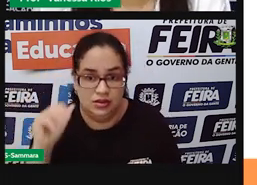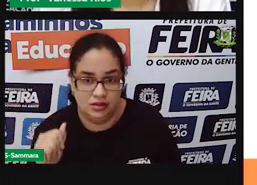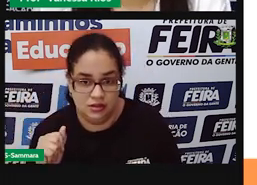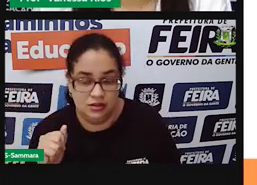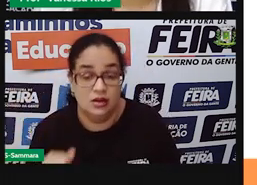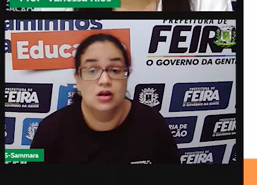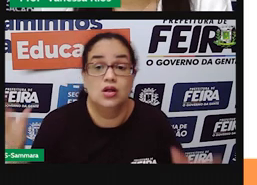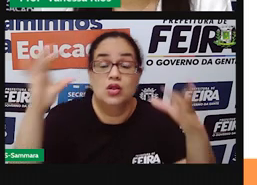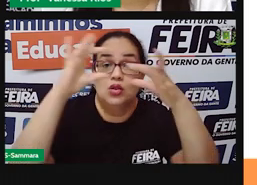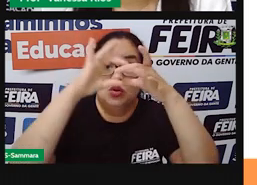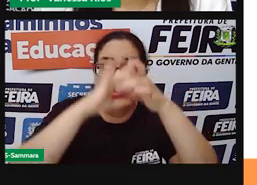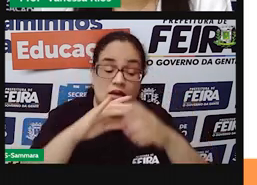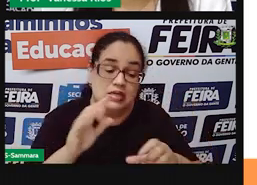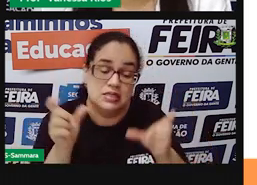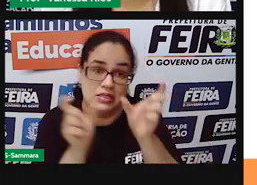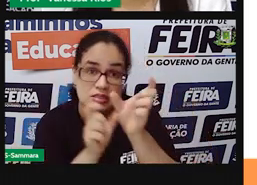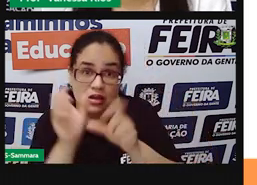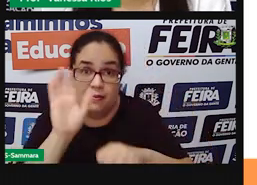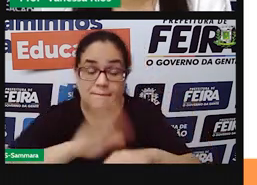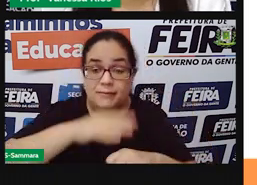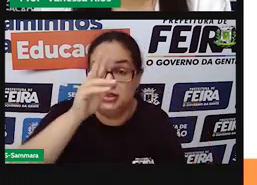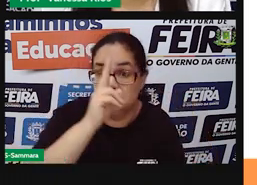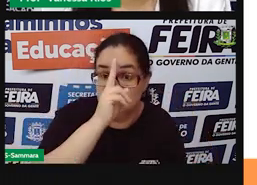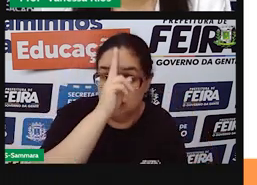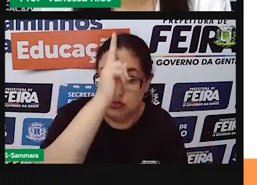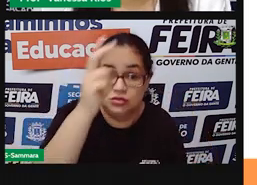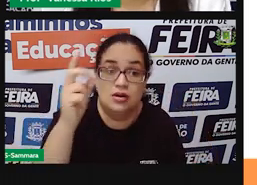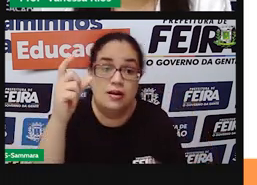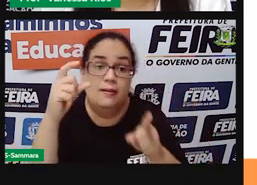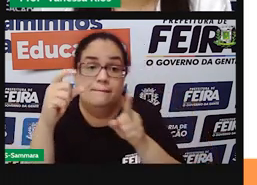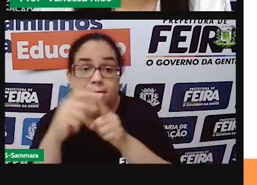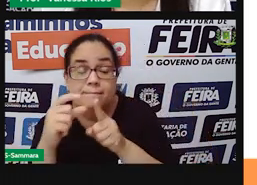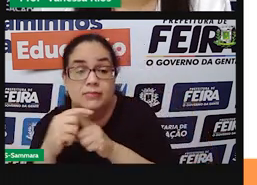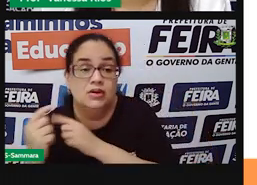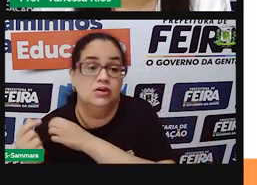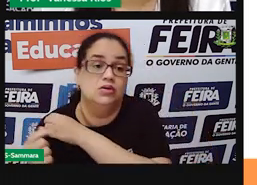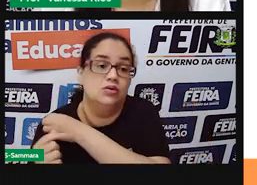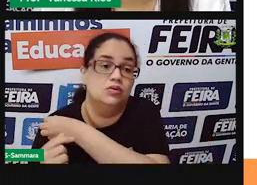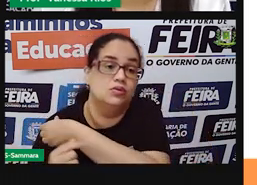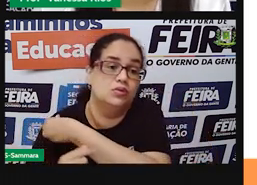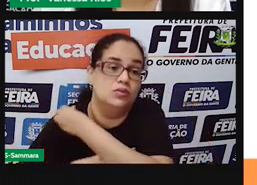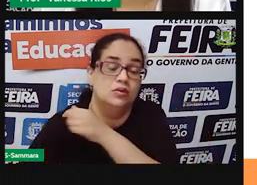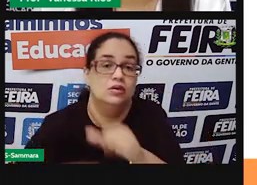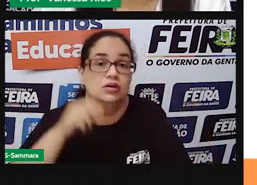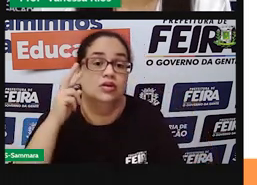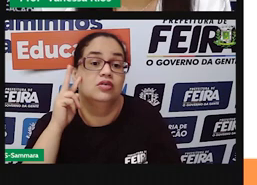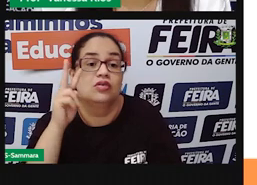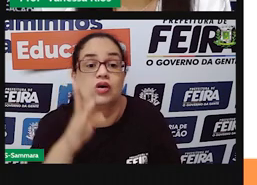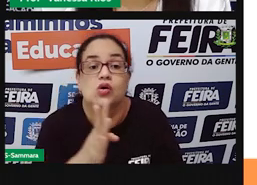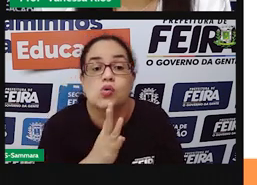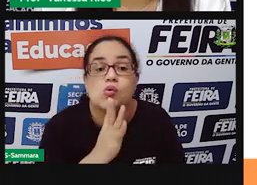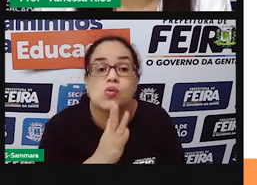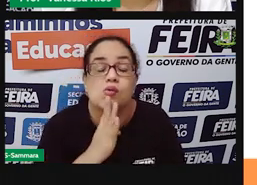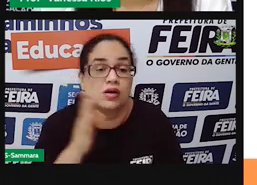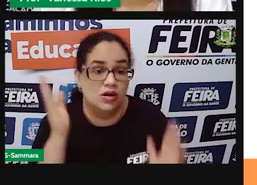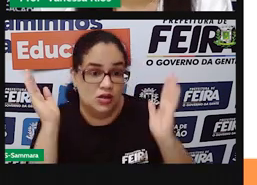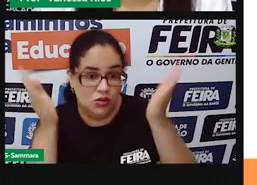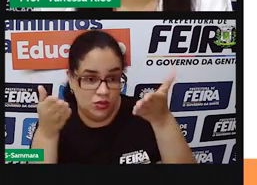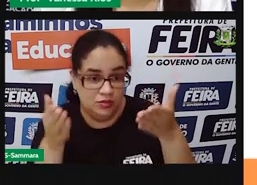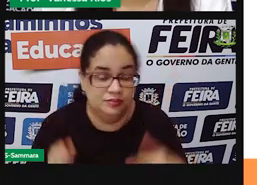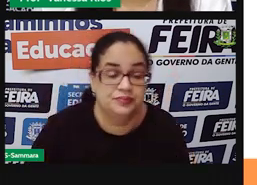posição da sílaba tônica, as palavras recebem números variados. E é o que a gente vai conhecer um pouquinho agora.